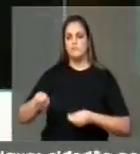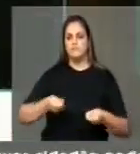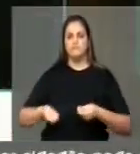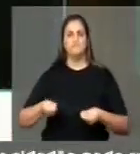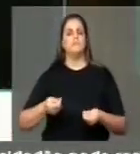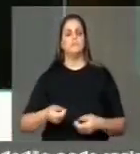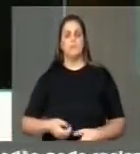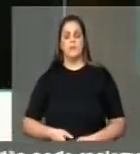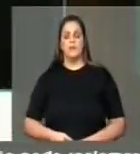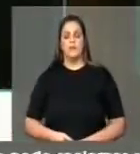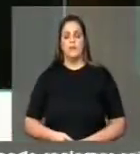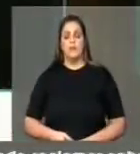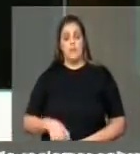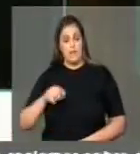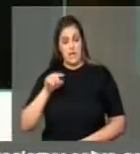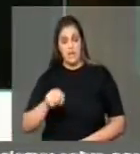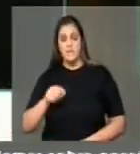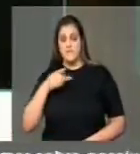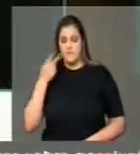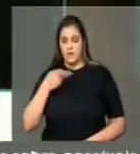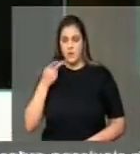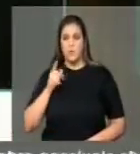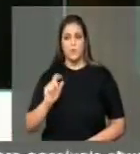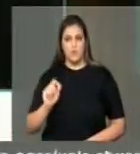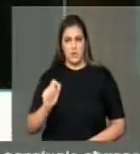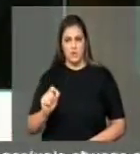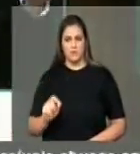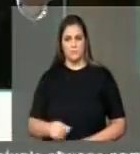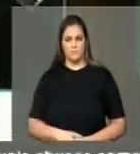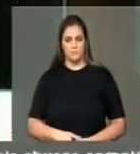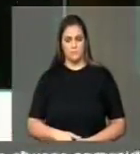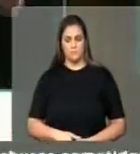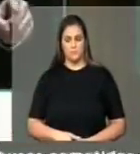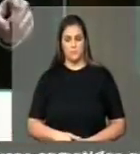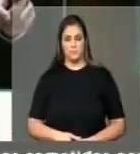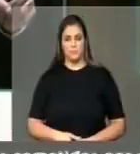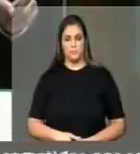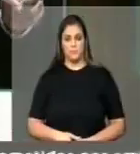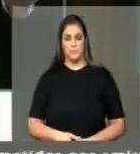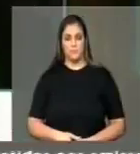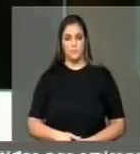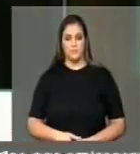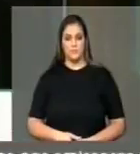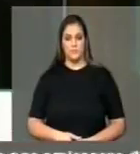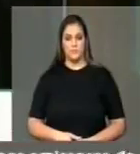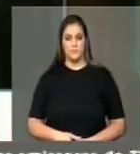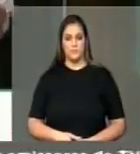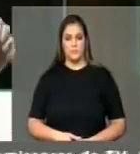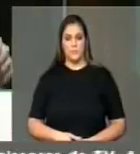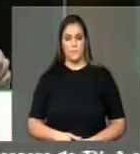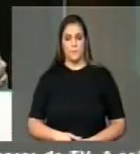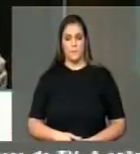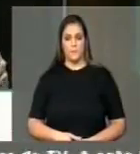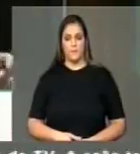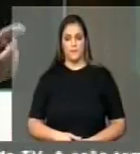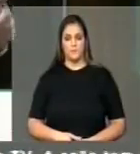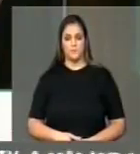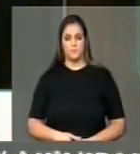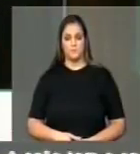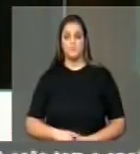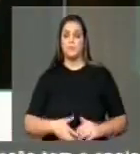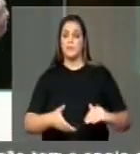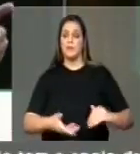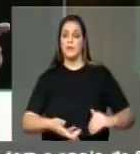aí, ele deixou bem claro que, juntamente com o Senado e com a Câmara Federal,